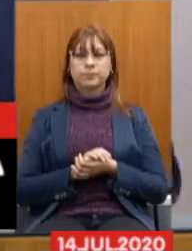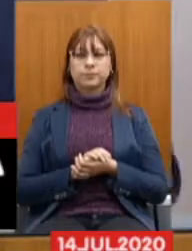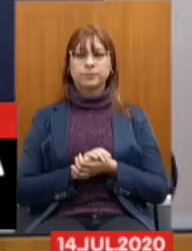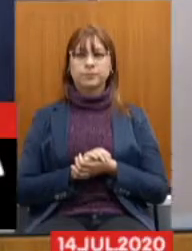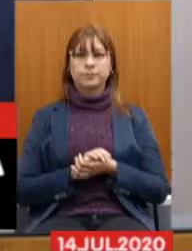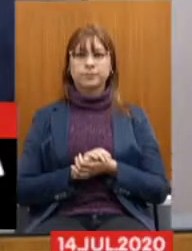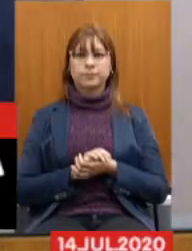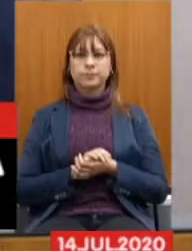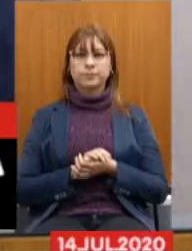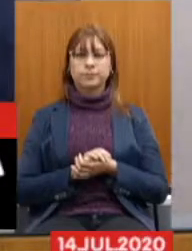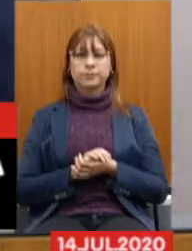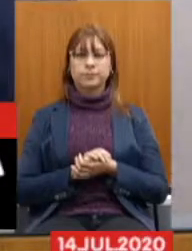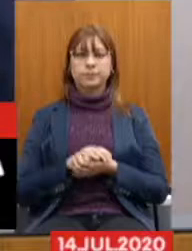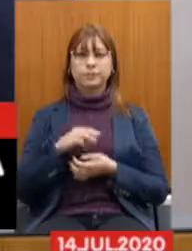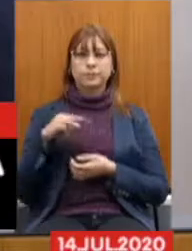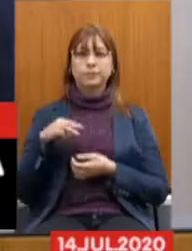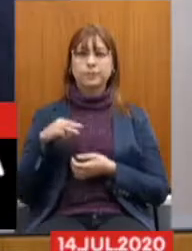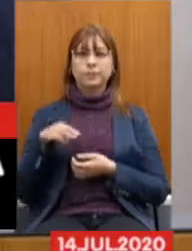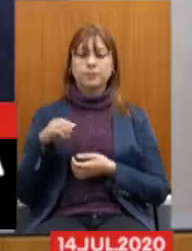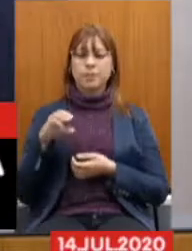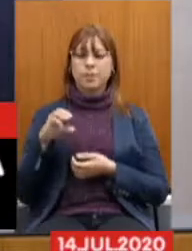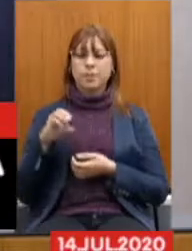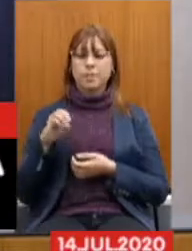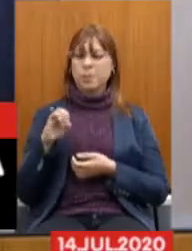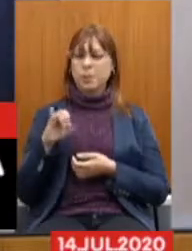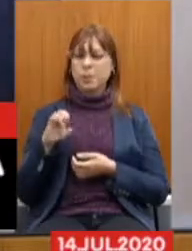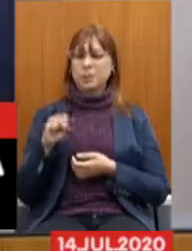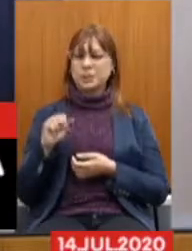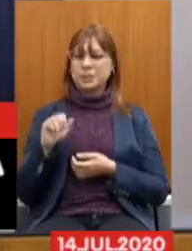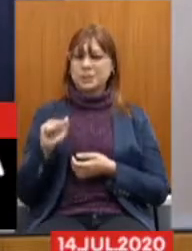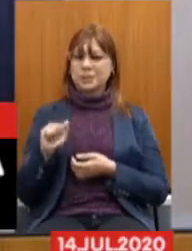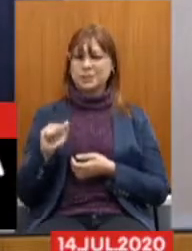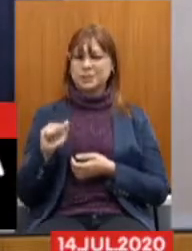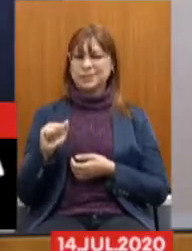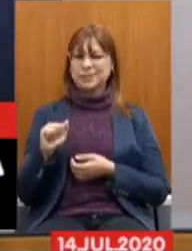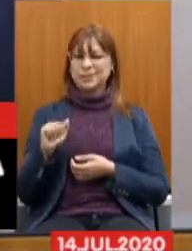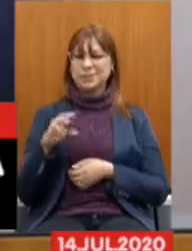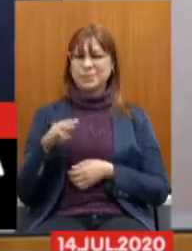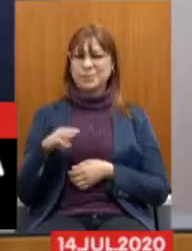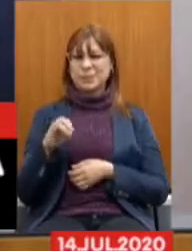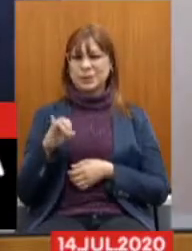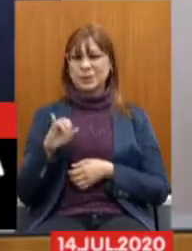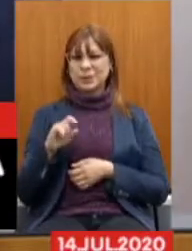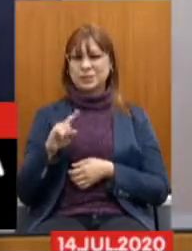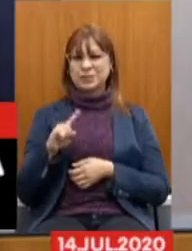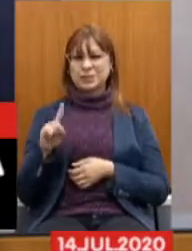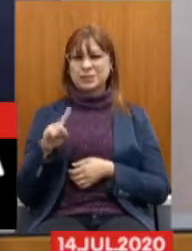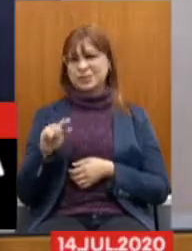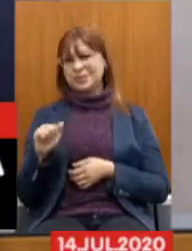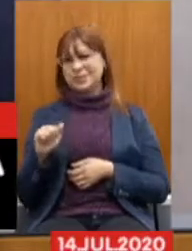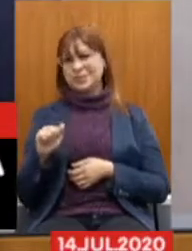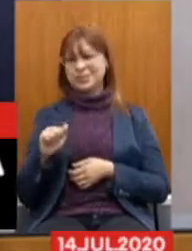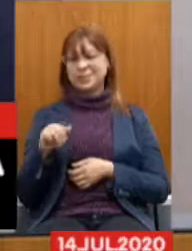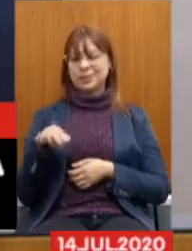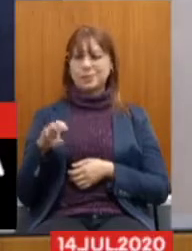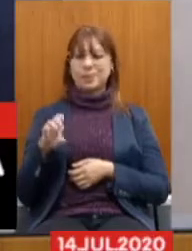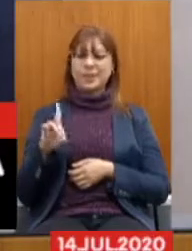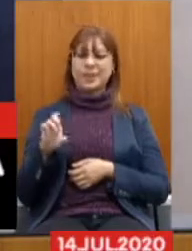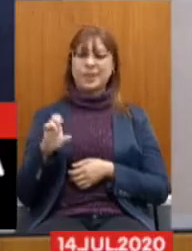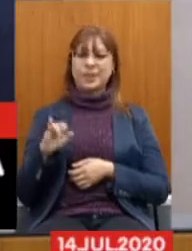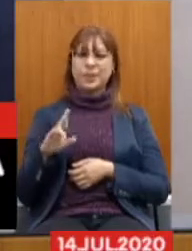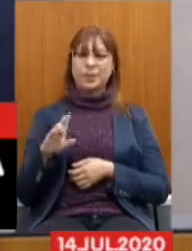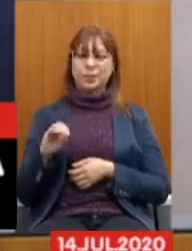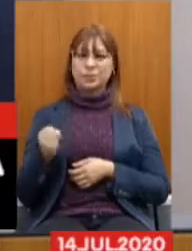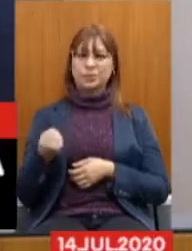Moisa Moisa Moisa Medeiros Desculpe Moisa Medeiros